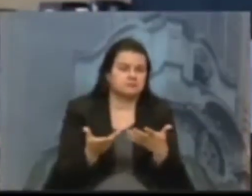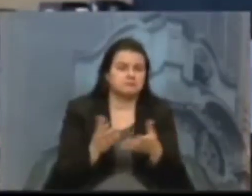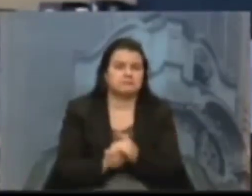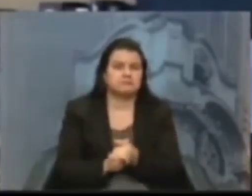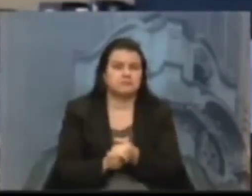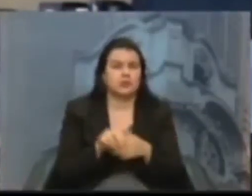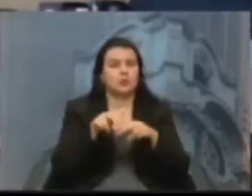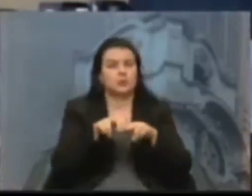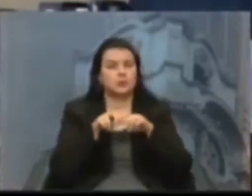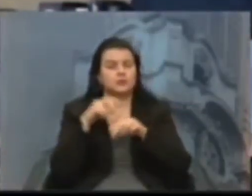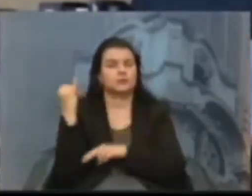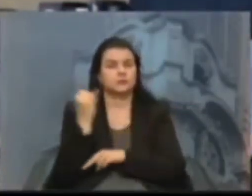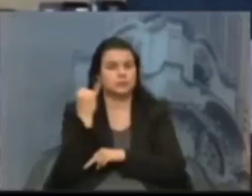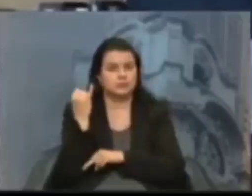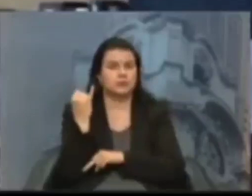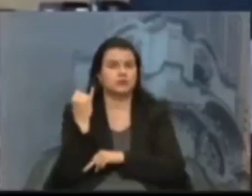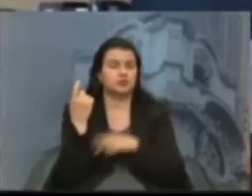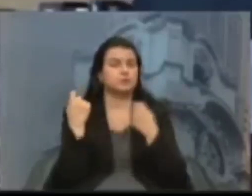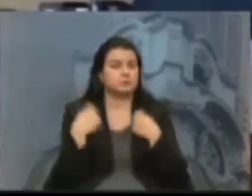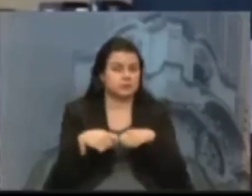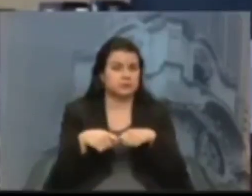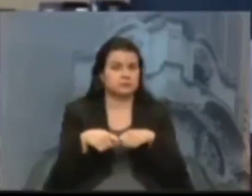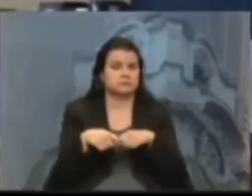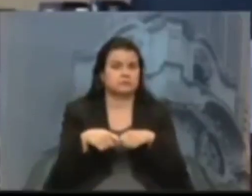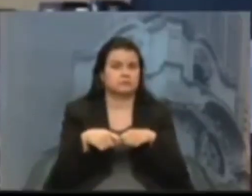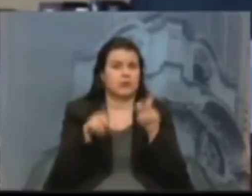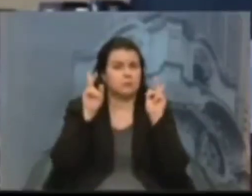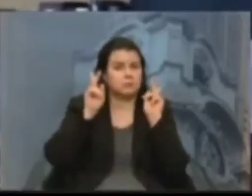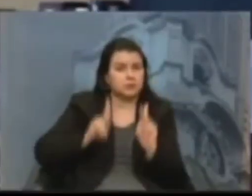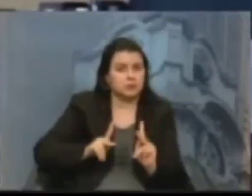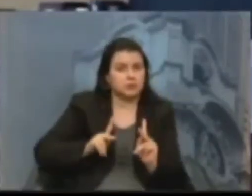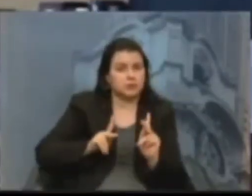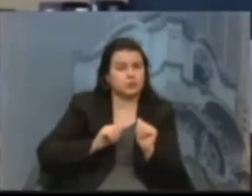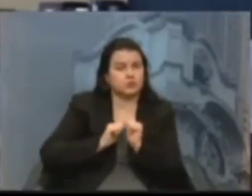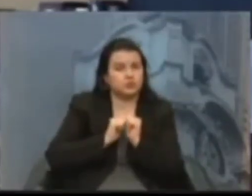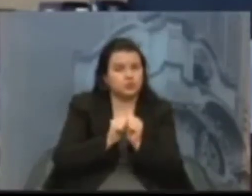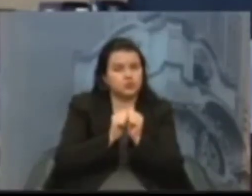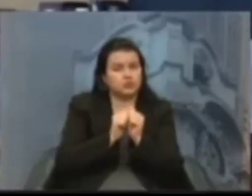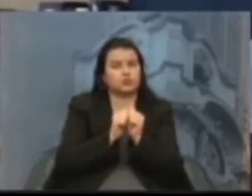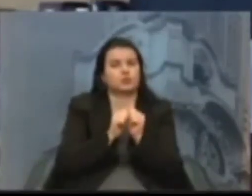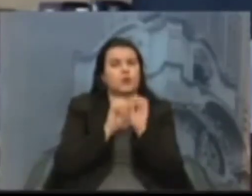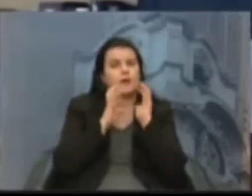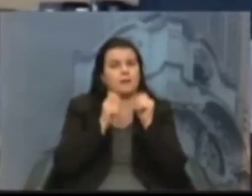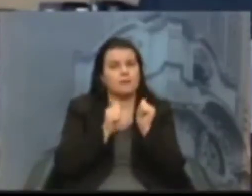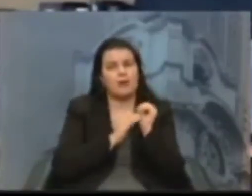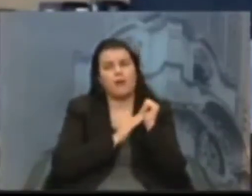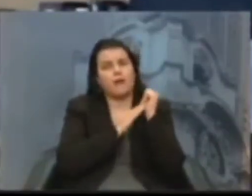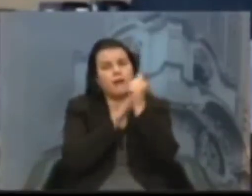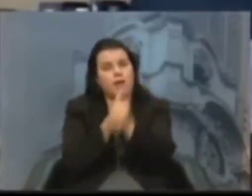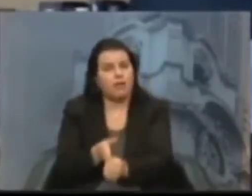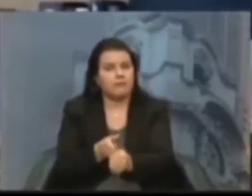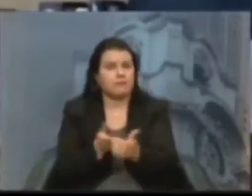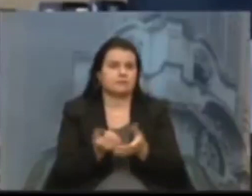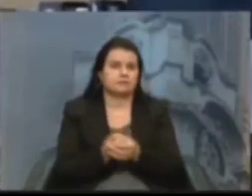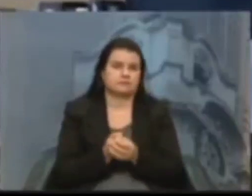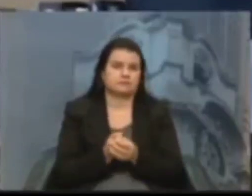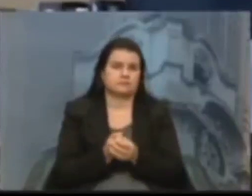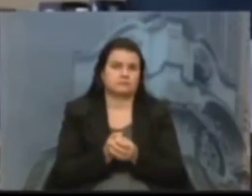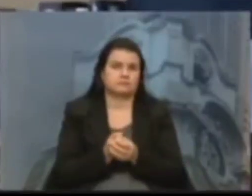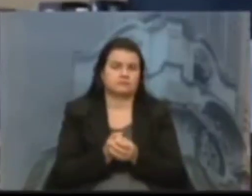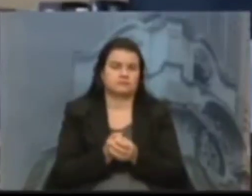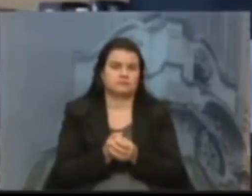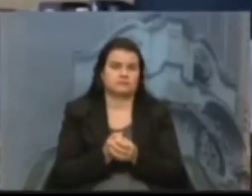é muito importante que ela possa levar o seu animalzinho para que ele também tenha um momento